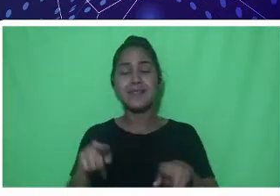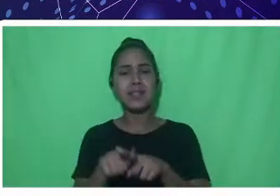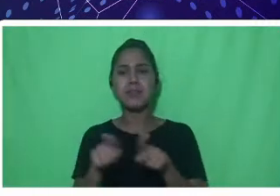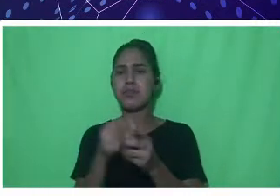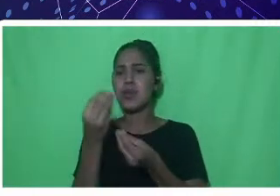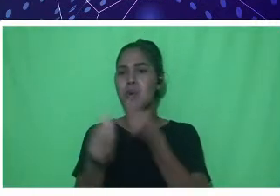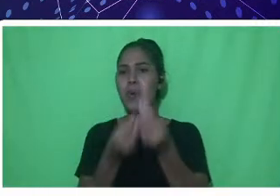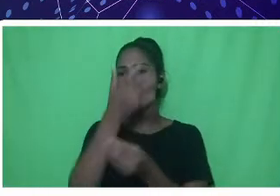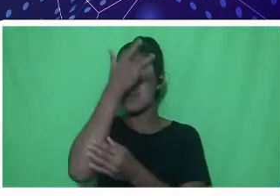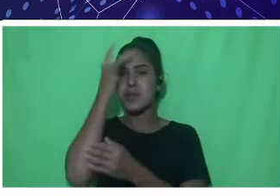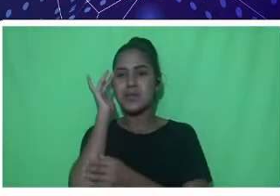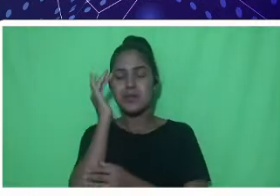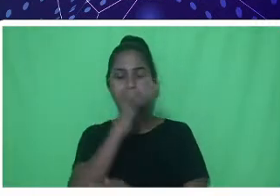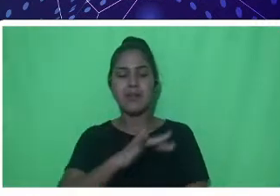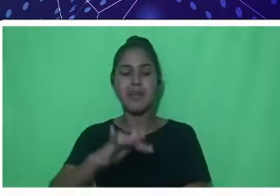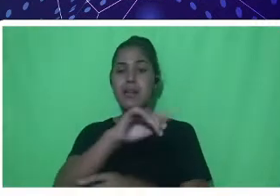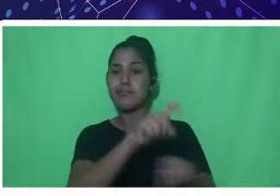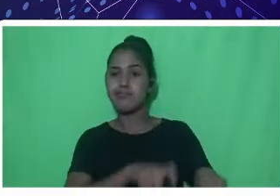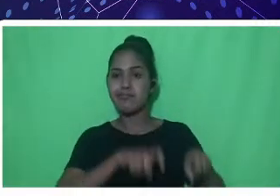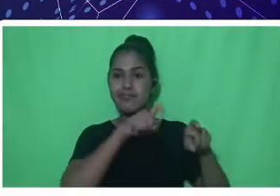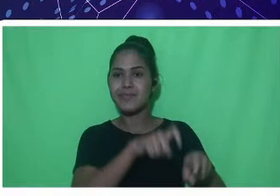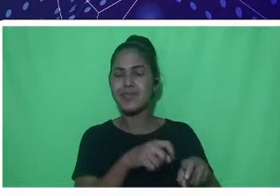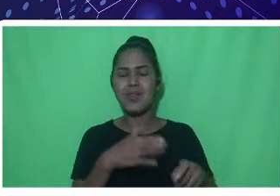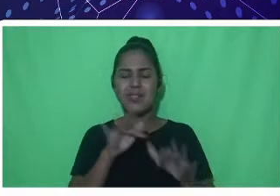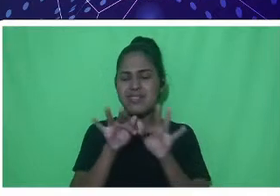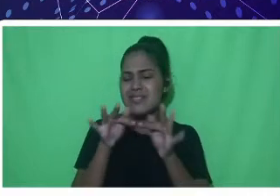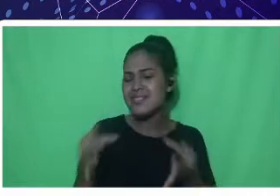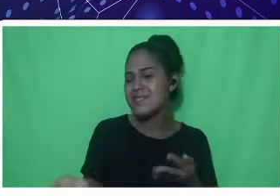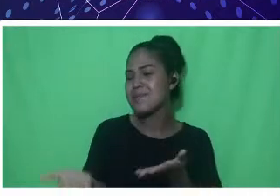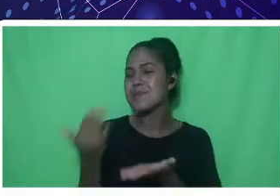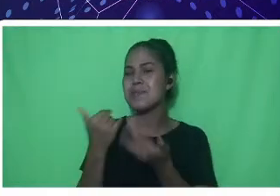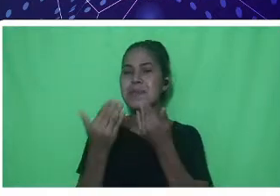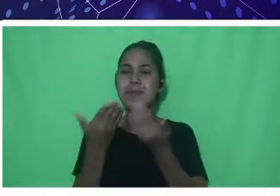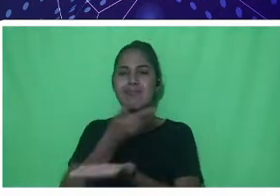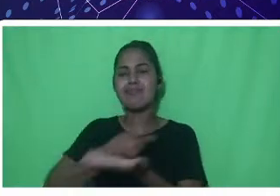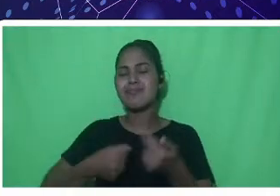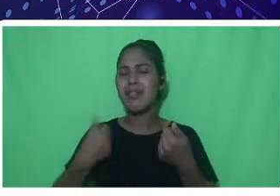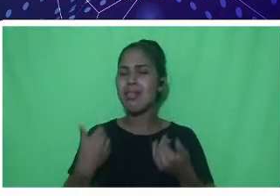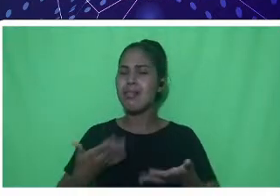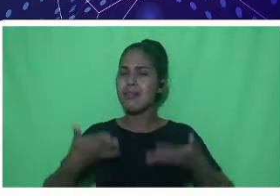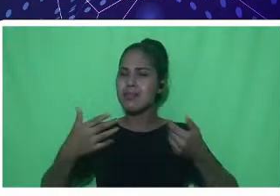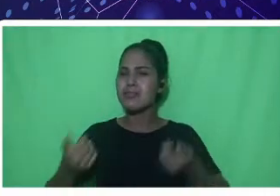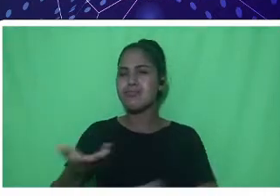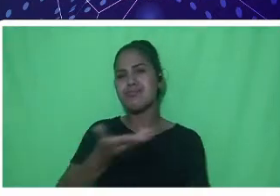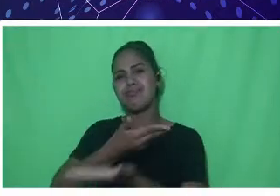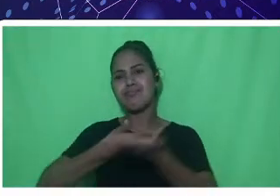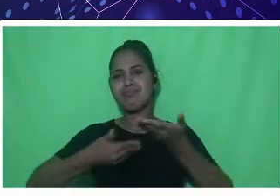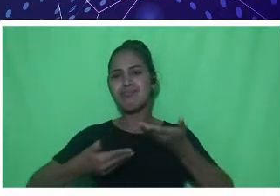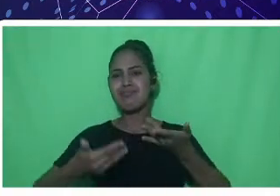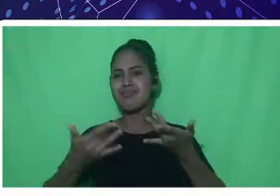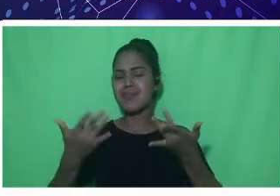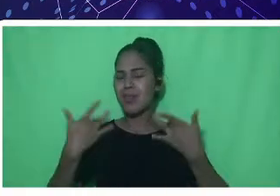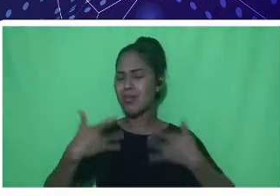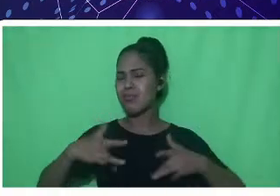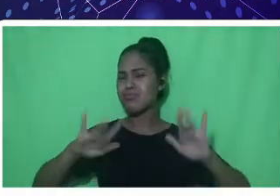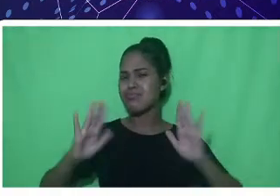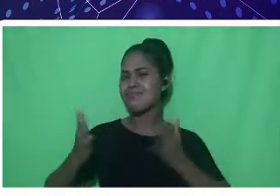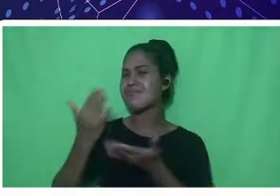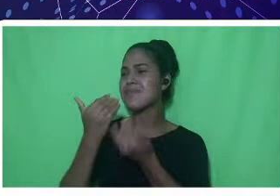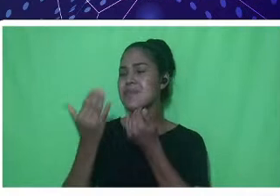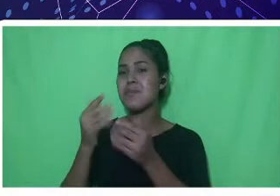ser mais simples, descontraídos, espontâneos, assim como a galera da Engenharia de Pesca, da zootecnia